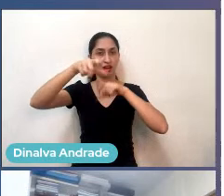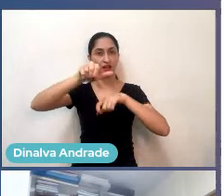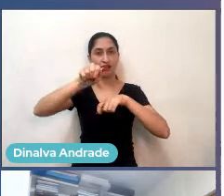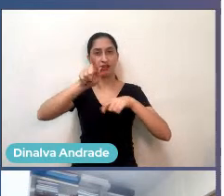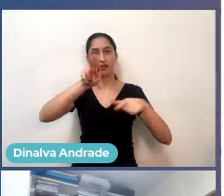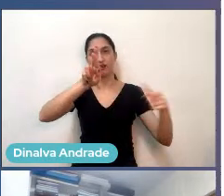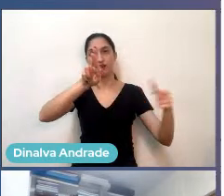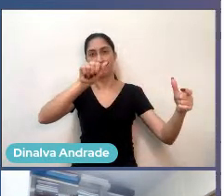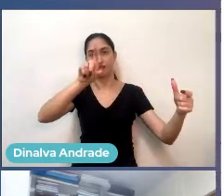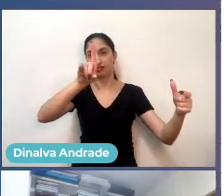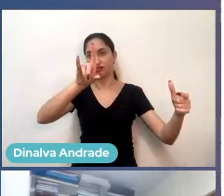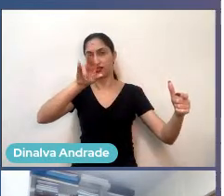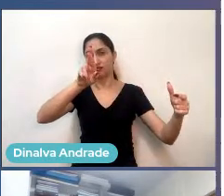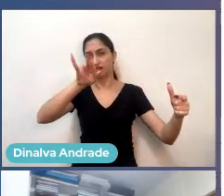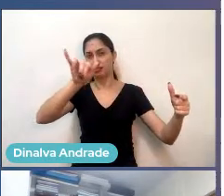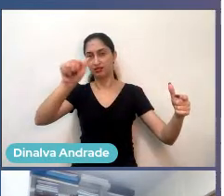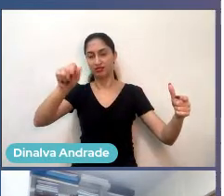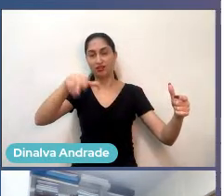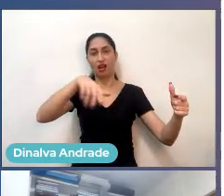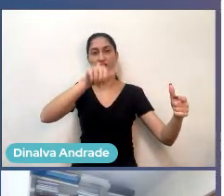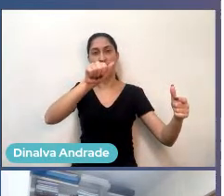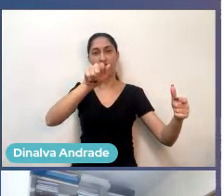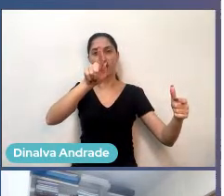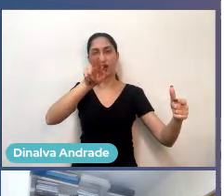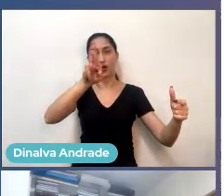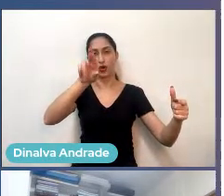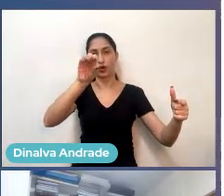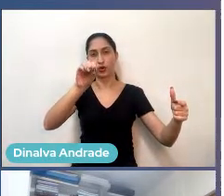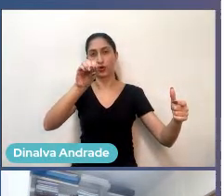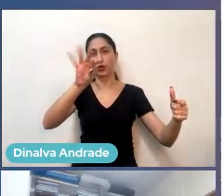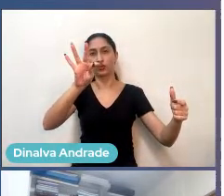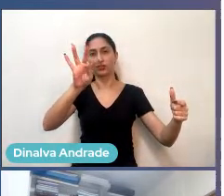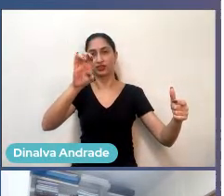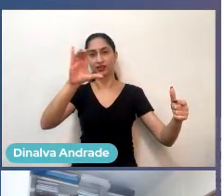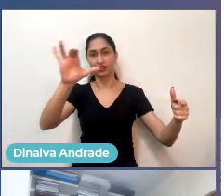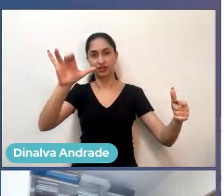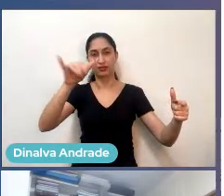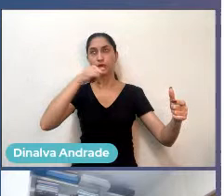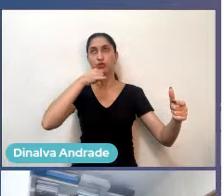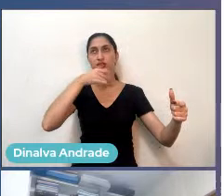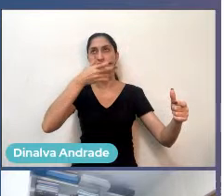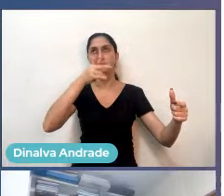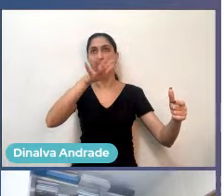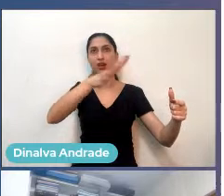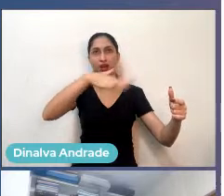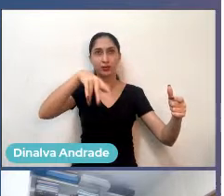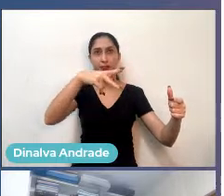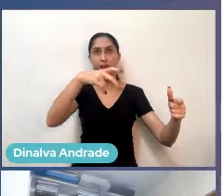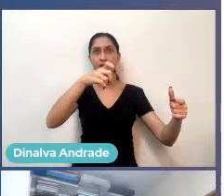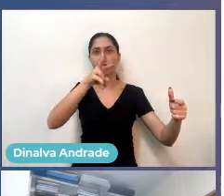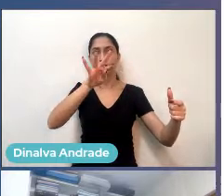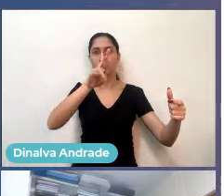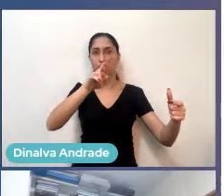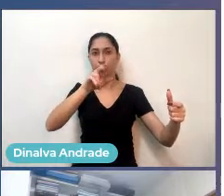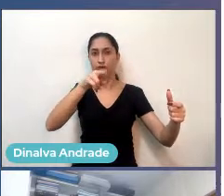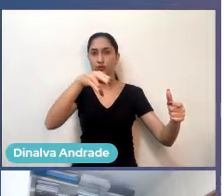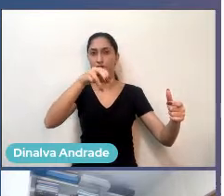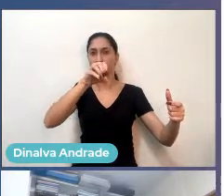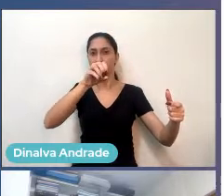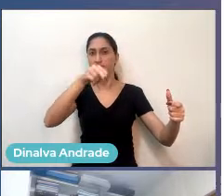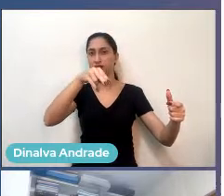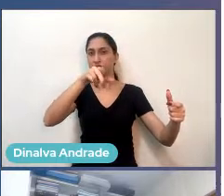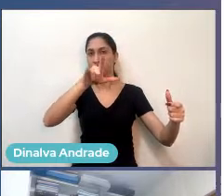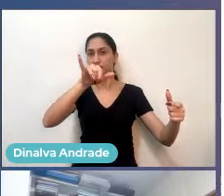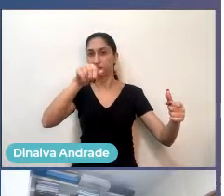agrárias e agtech, na região, por exemplo, de Petrolina e de Garanhões, ciências animais também, ciências